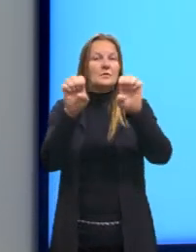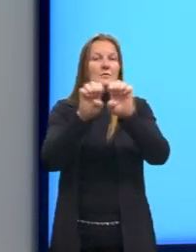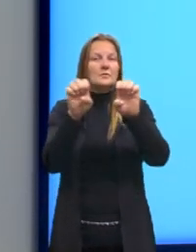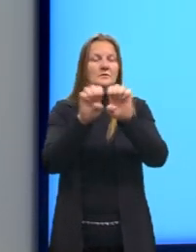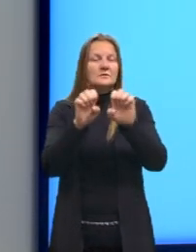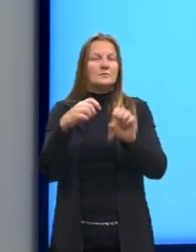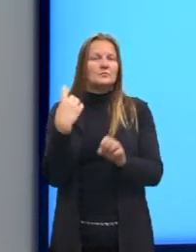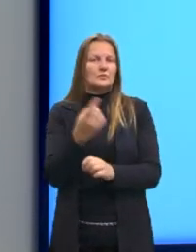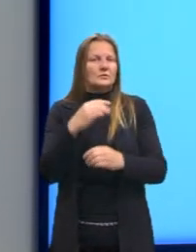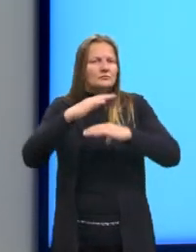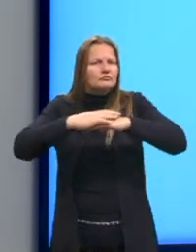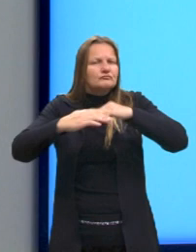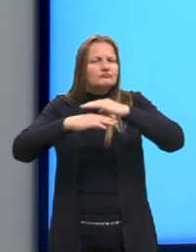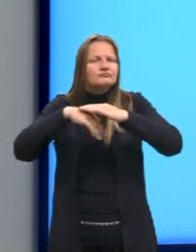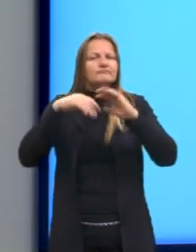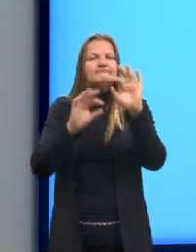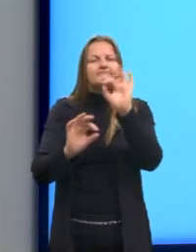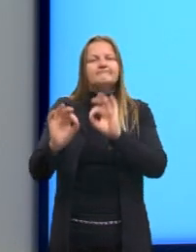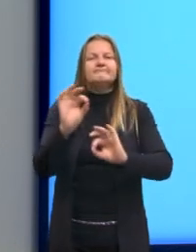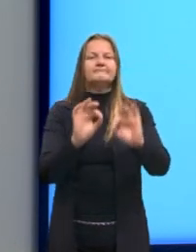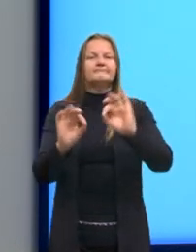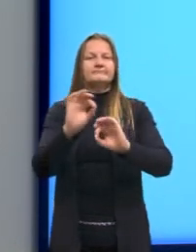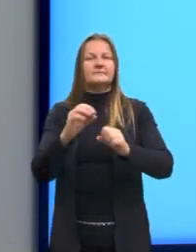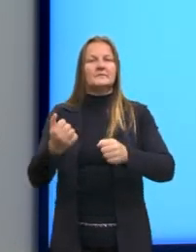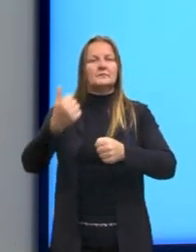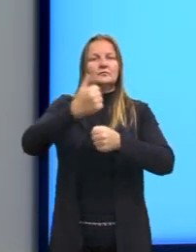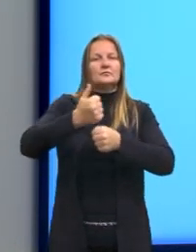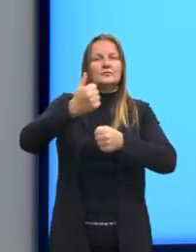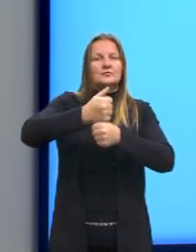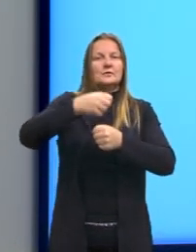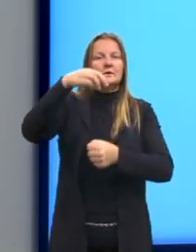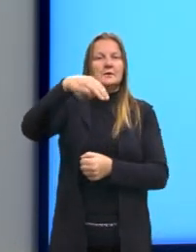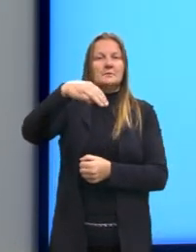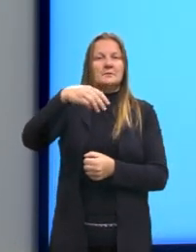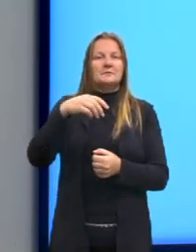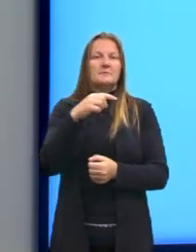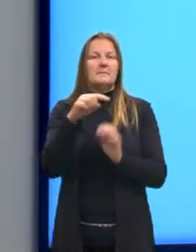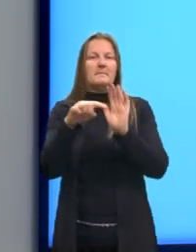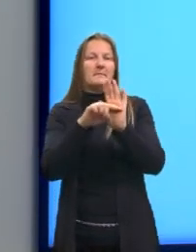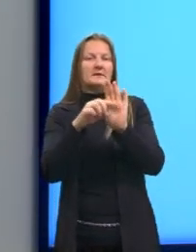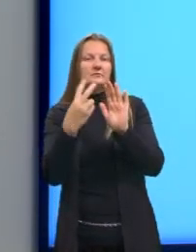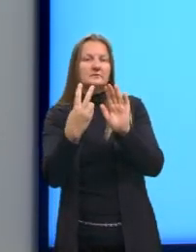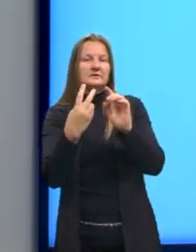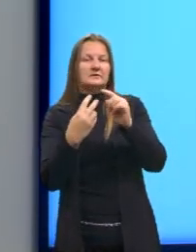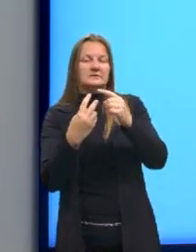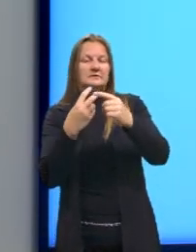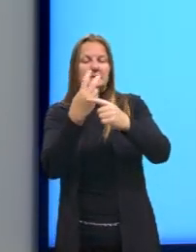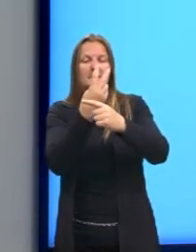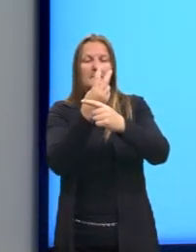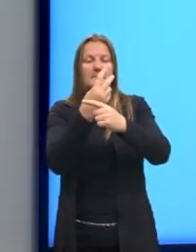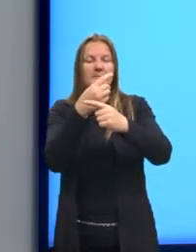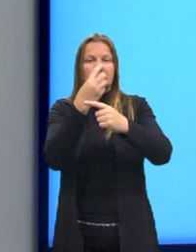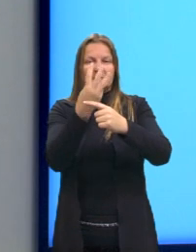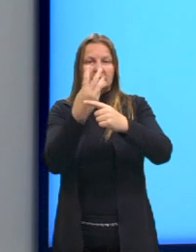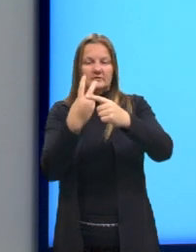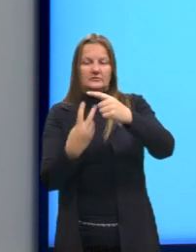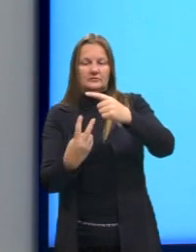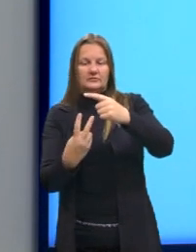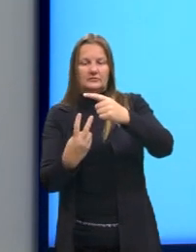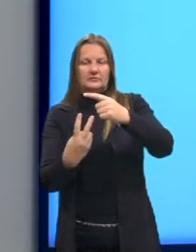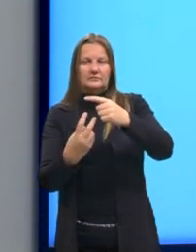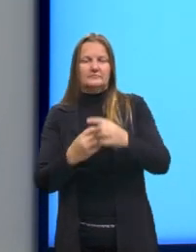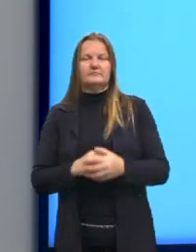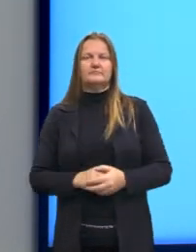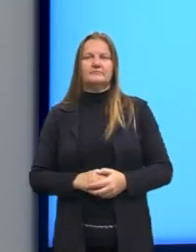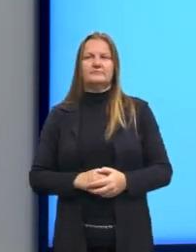nós estávamos montando, nós vamos substituir o m por menos 3 meios. Menos 3 sobre 2. E